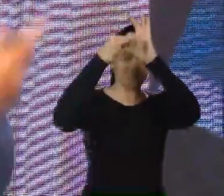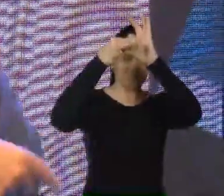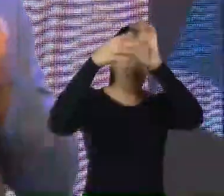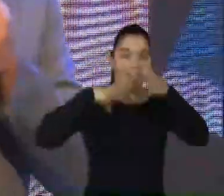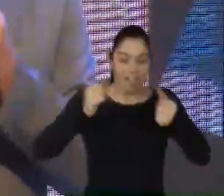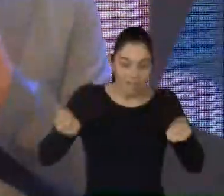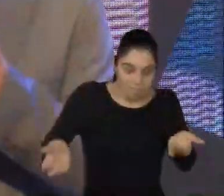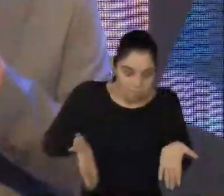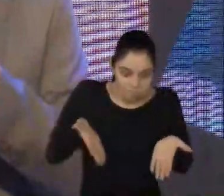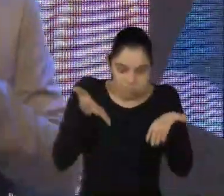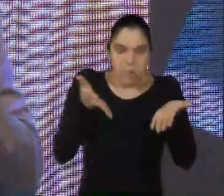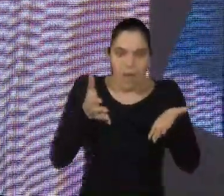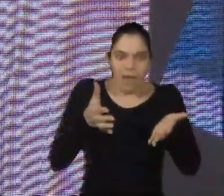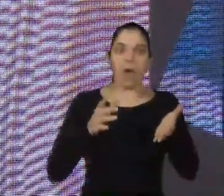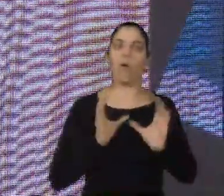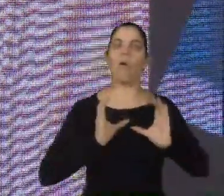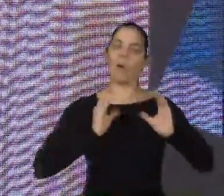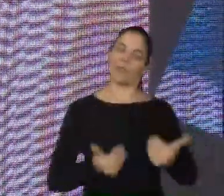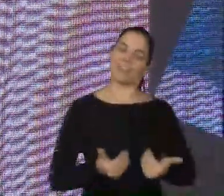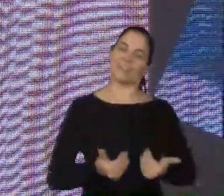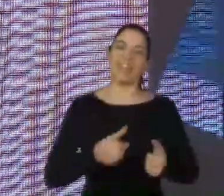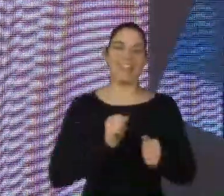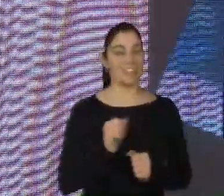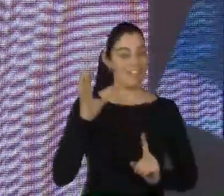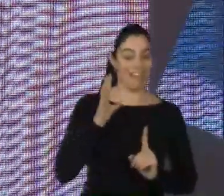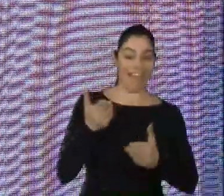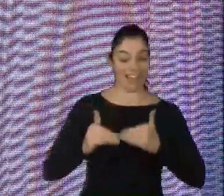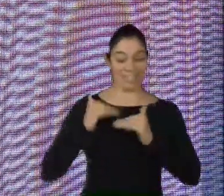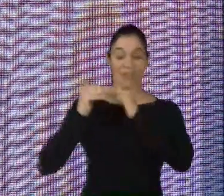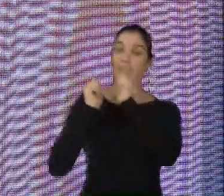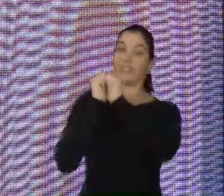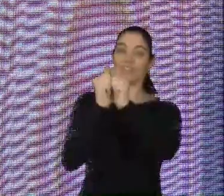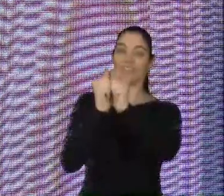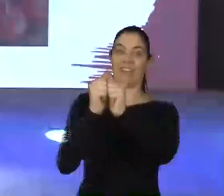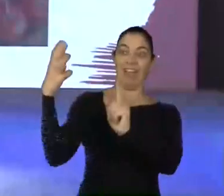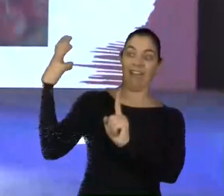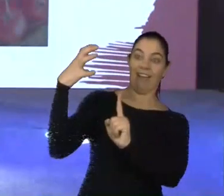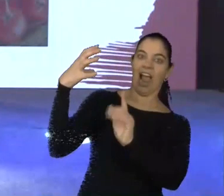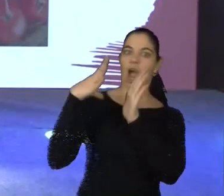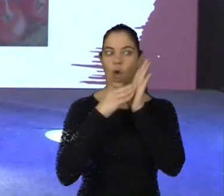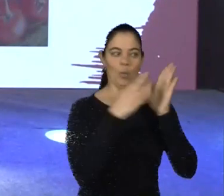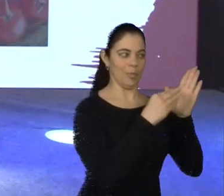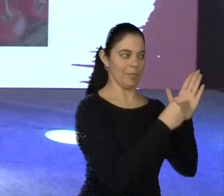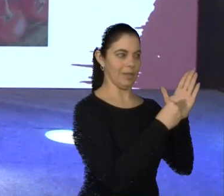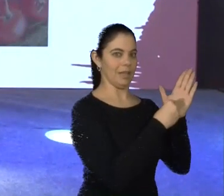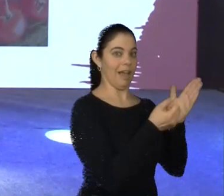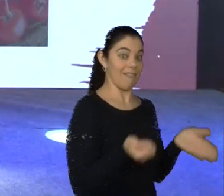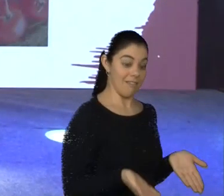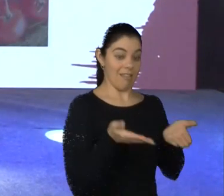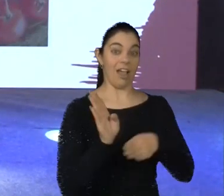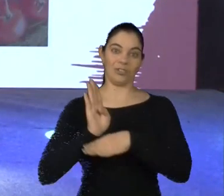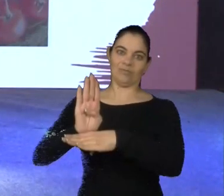com que os hábitos e comportamentos sejam desenvolvidos em conjunto. É lógico que, falando mais uma vez de